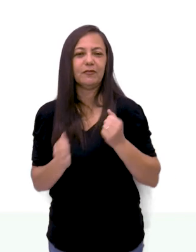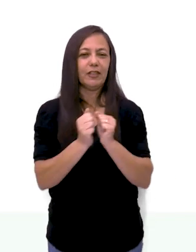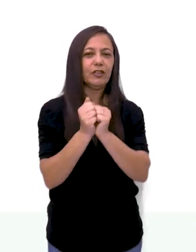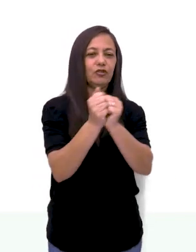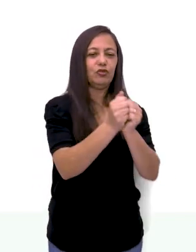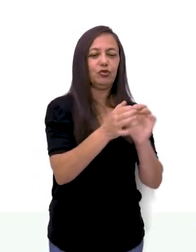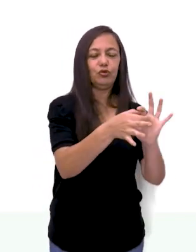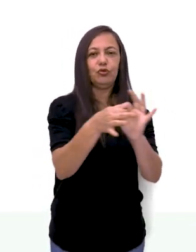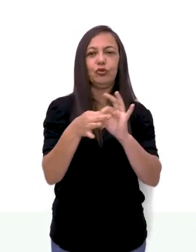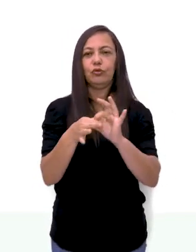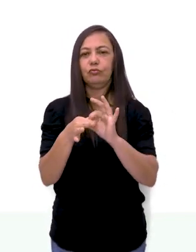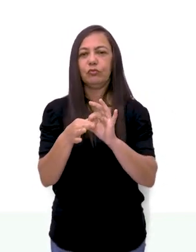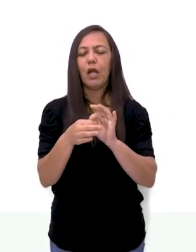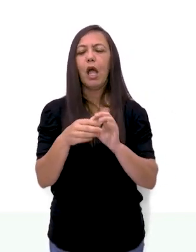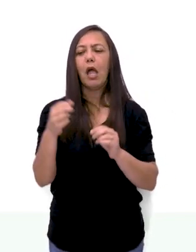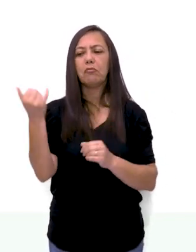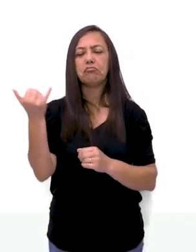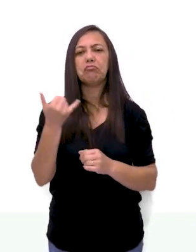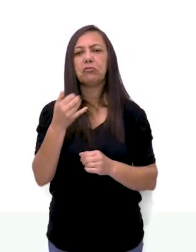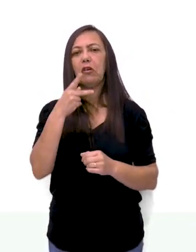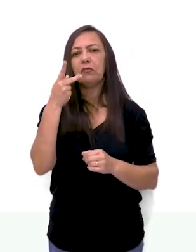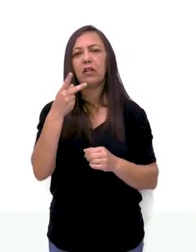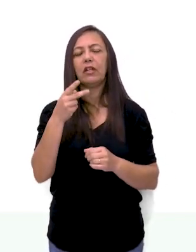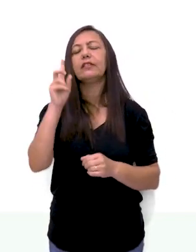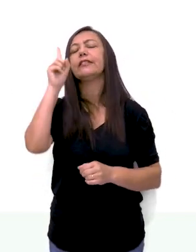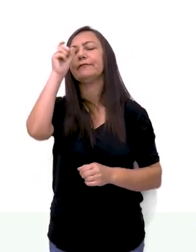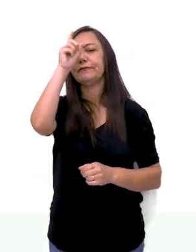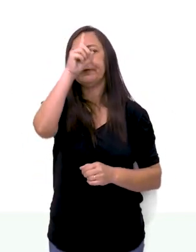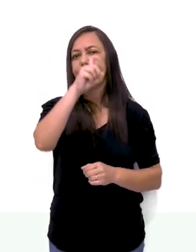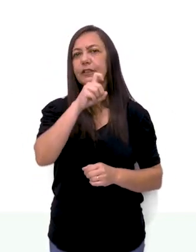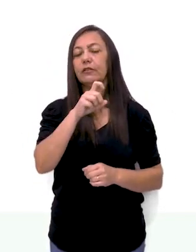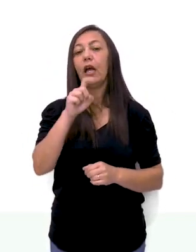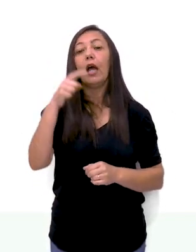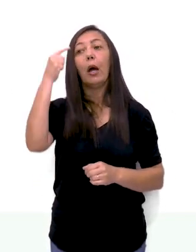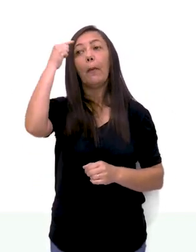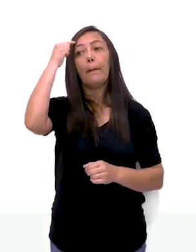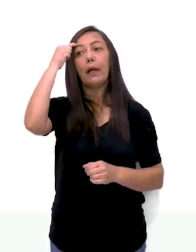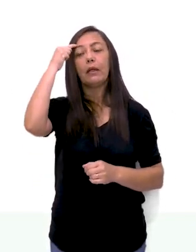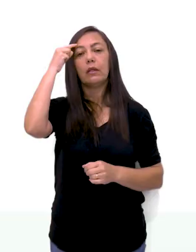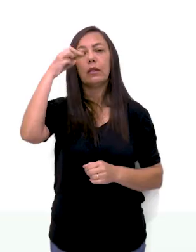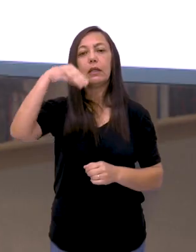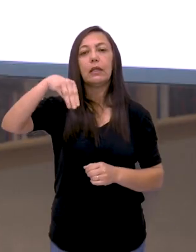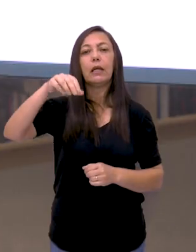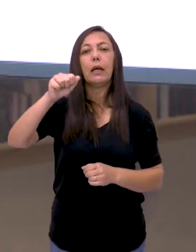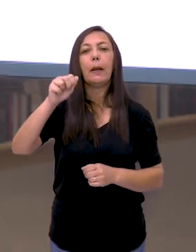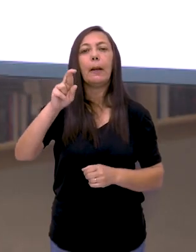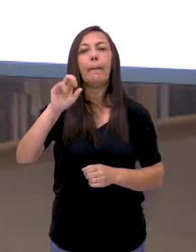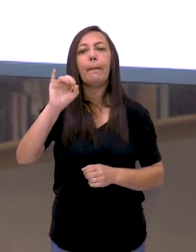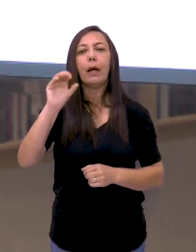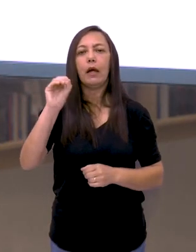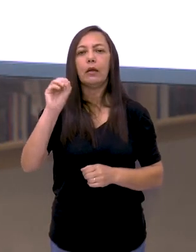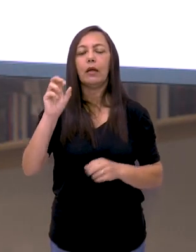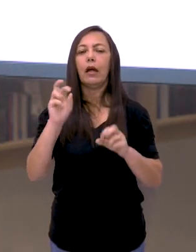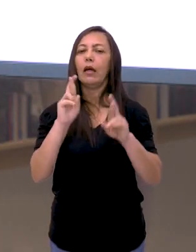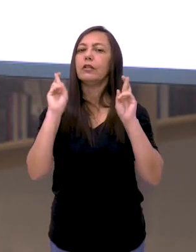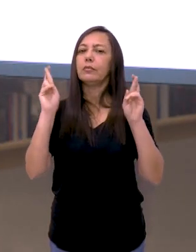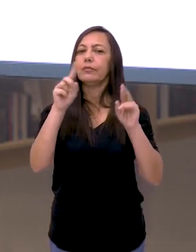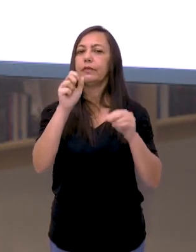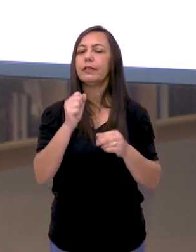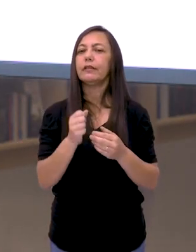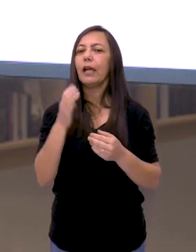Simplesmente, disse eu, mas como é difícil. Isso é o pensamento de Mário Quintana. Então espero que em breve nós nos